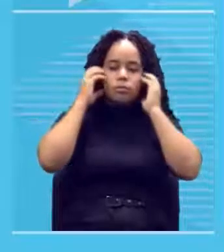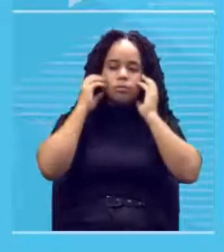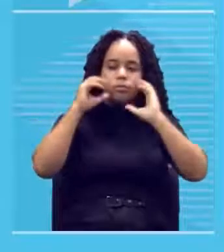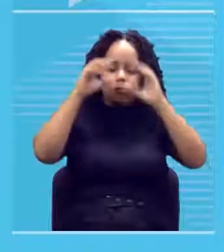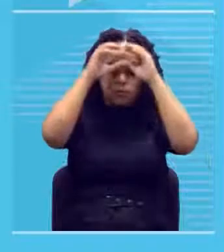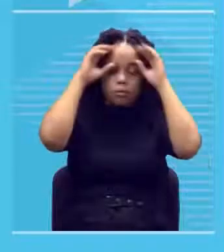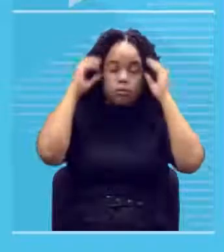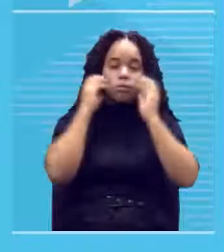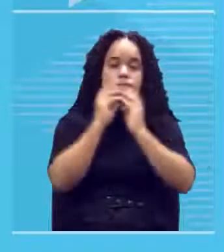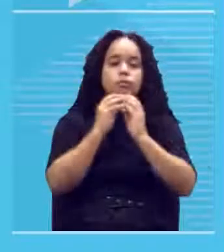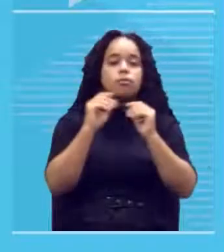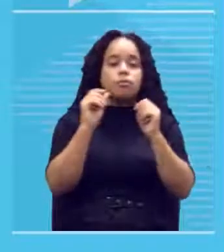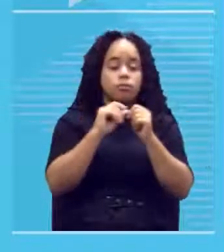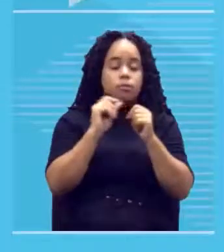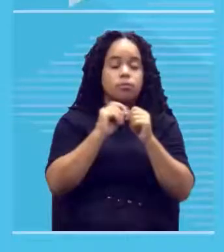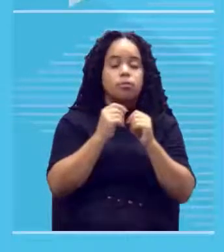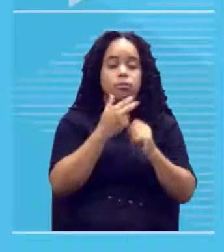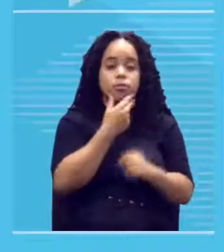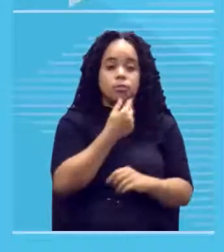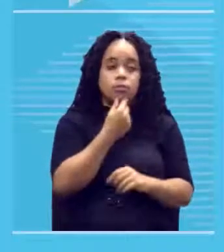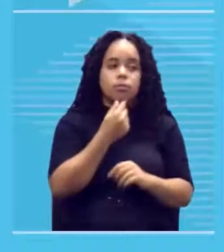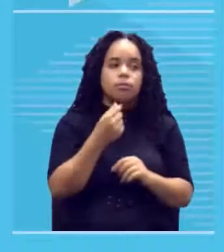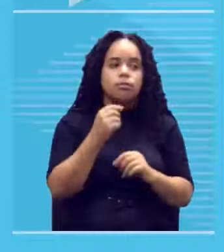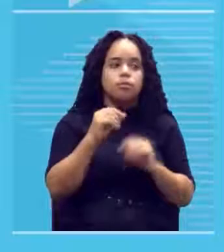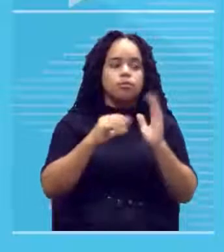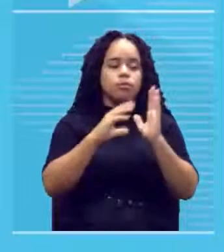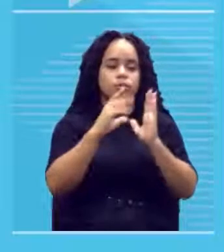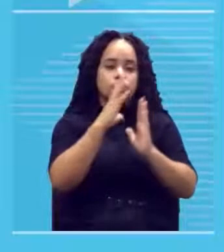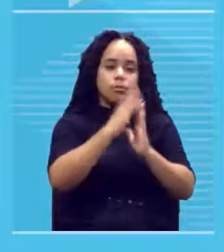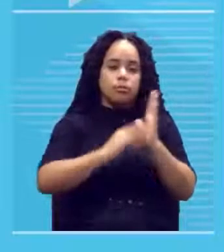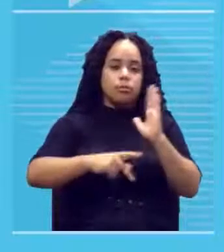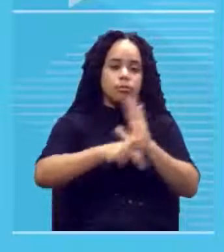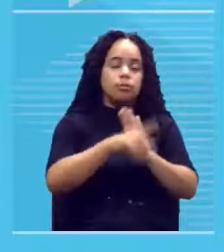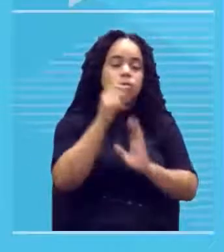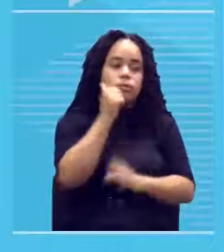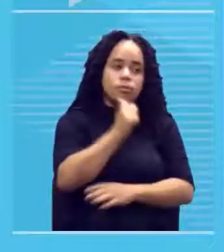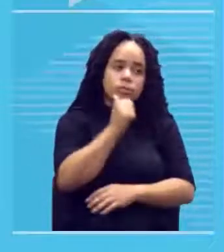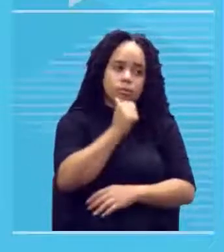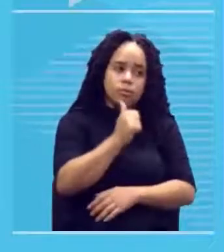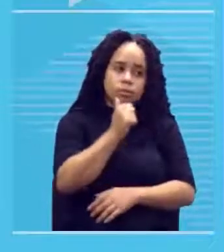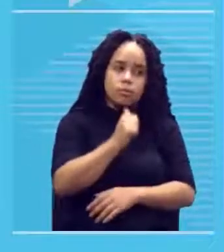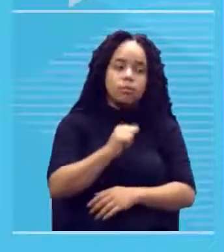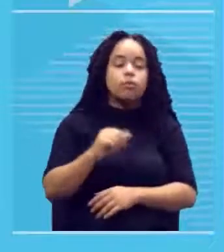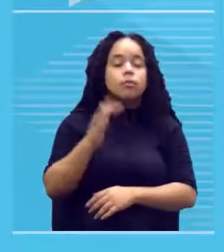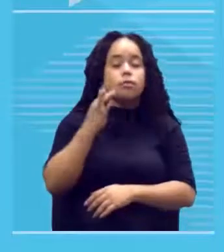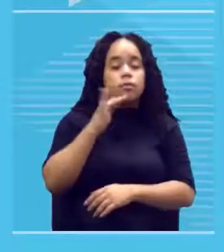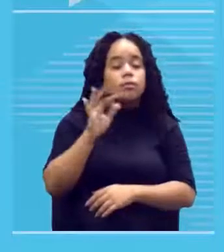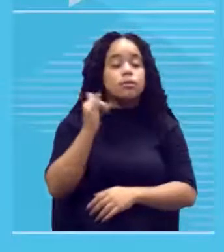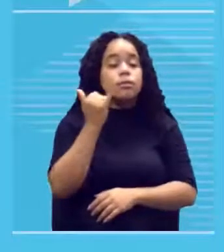Francesco Daldiocondo tanto que na França e na Itália ela é conhecida como Ladioconda